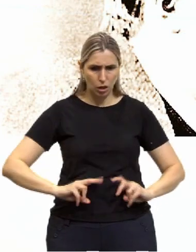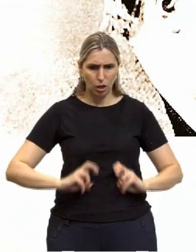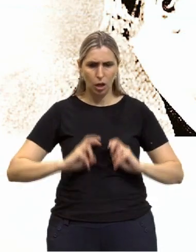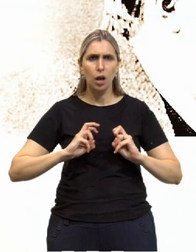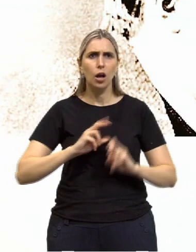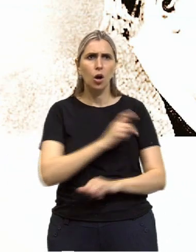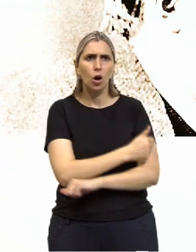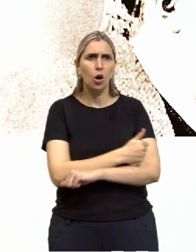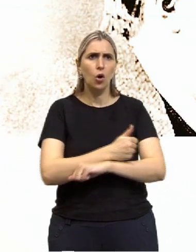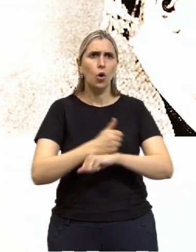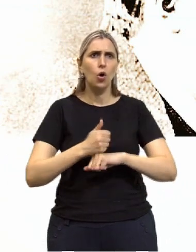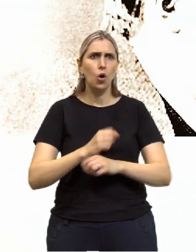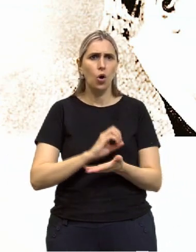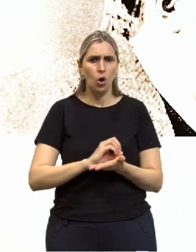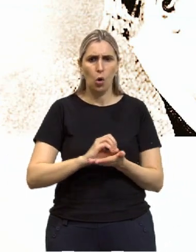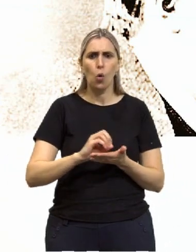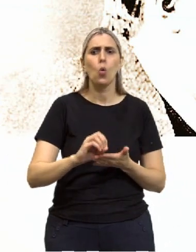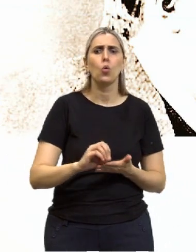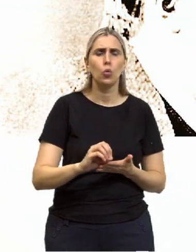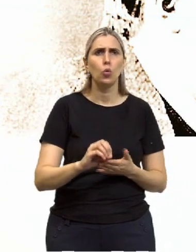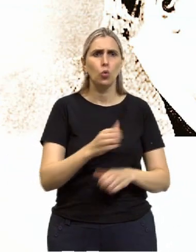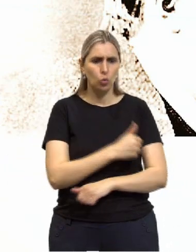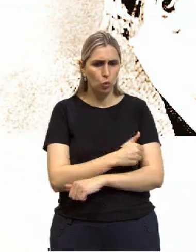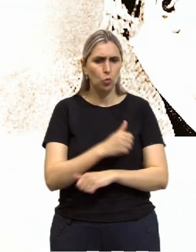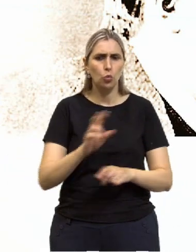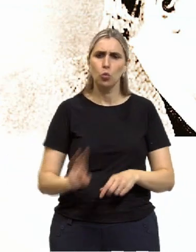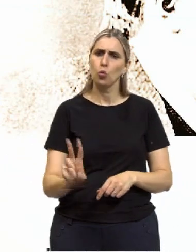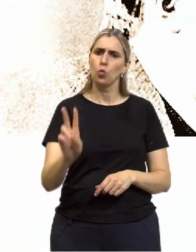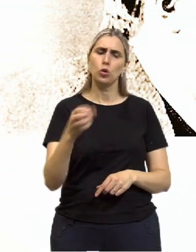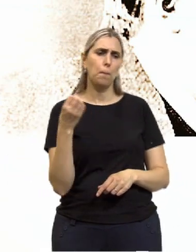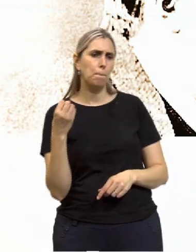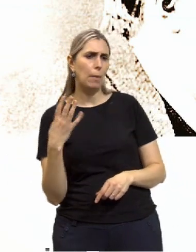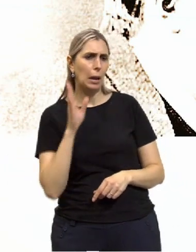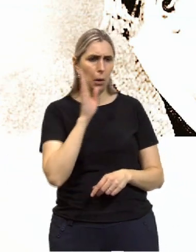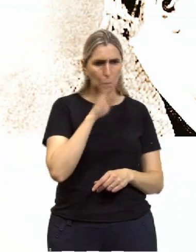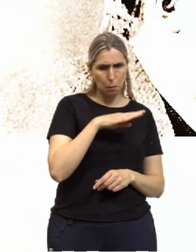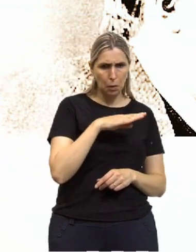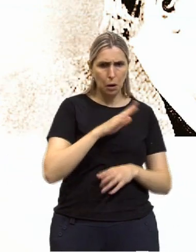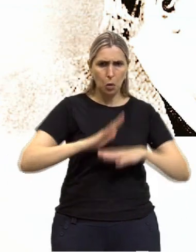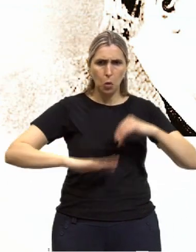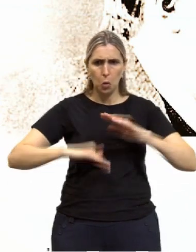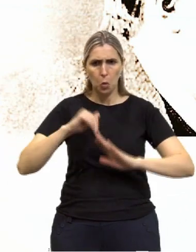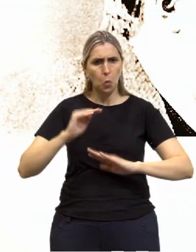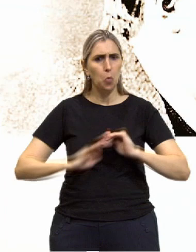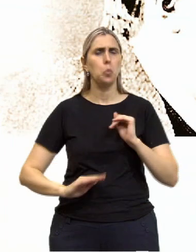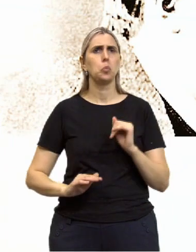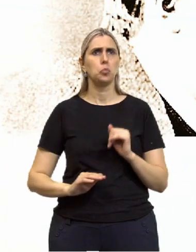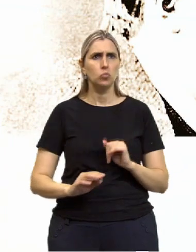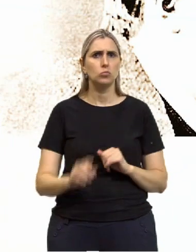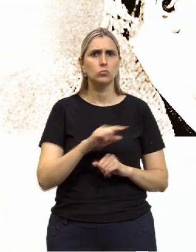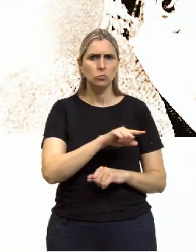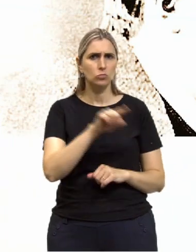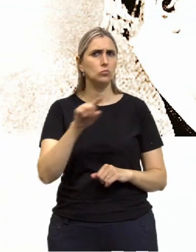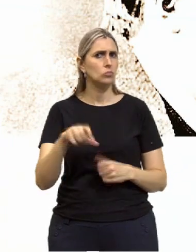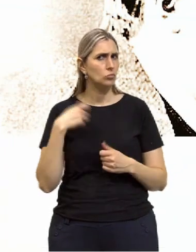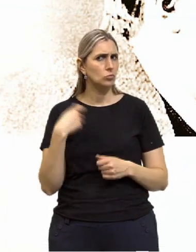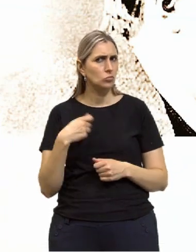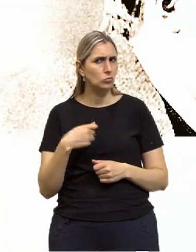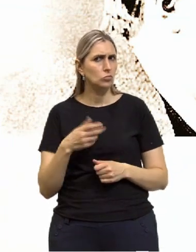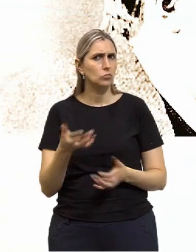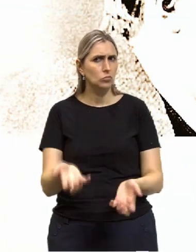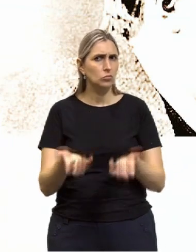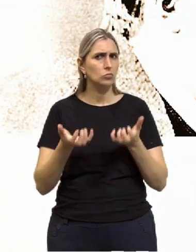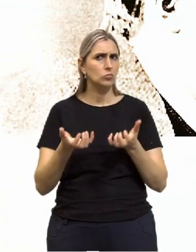origem dos valores, ou seja, a ideia de bem e de mal, isso foi uma construção, você tem que buscar